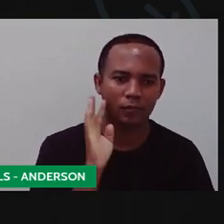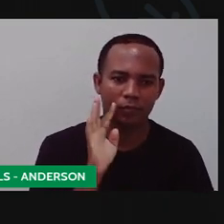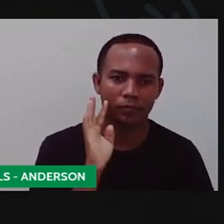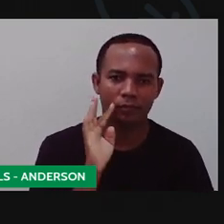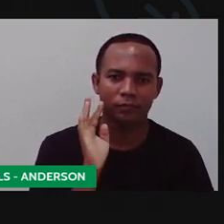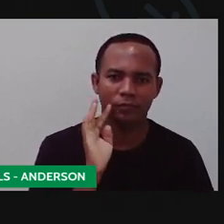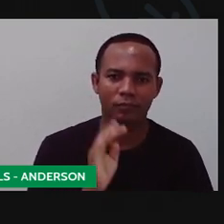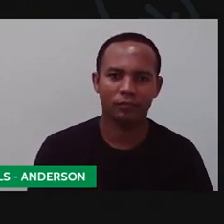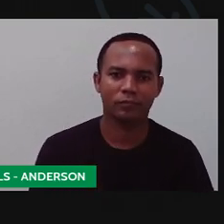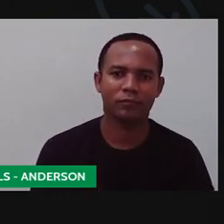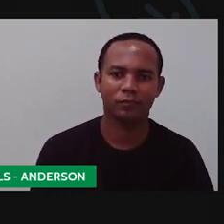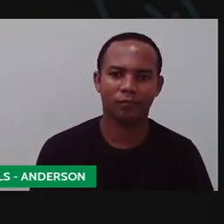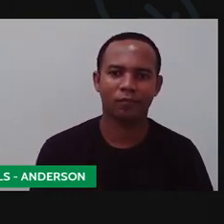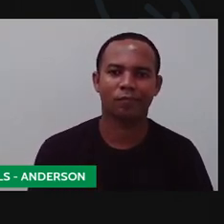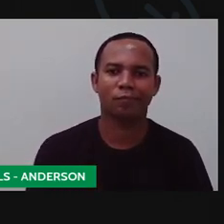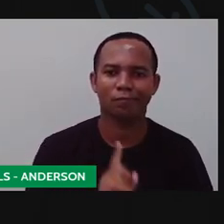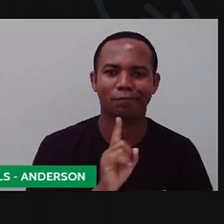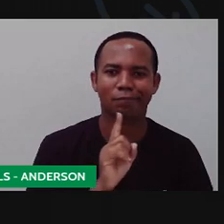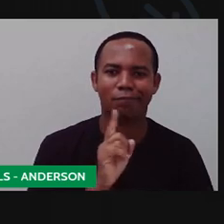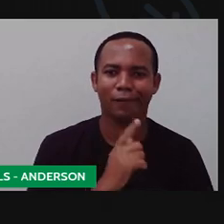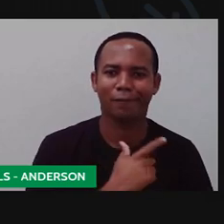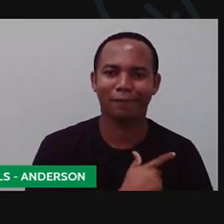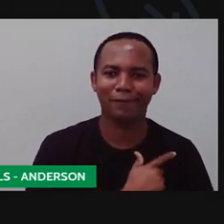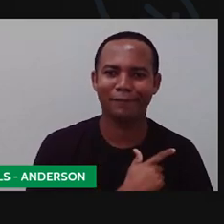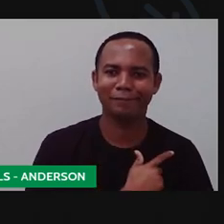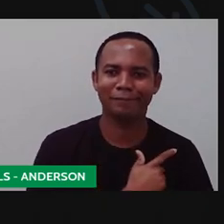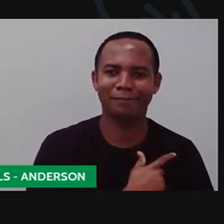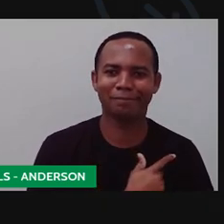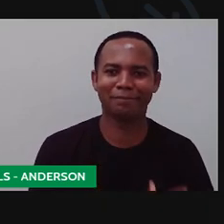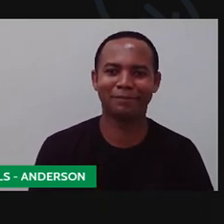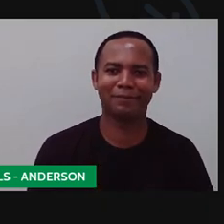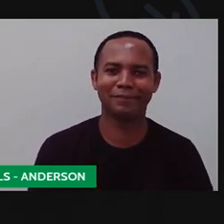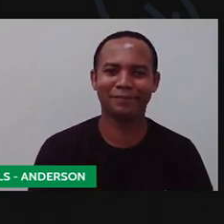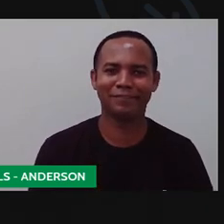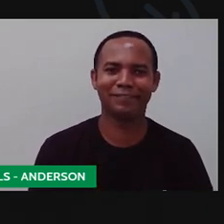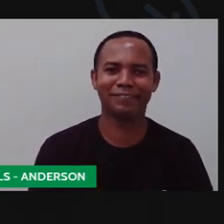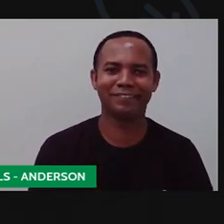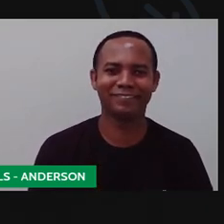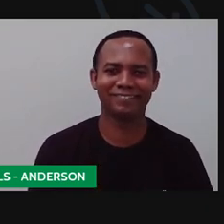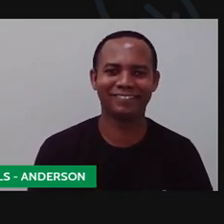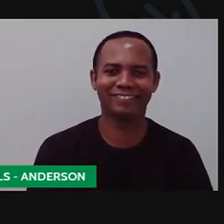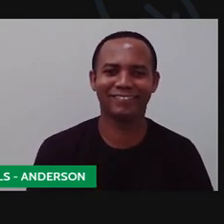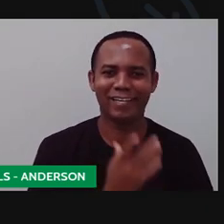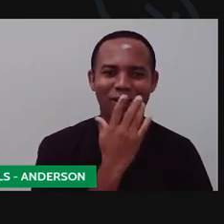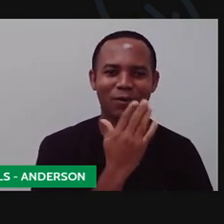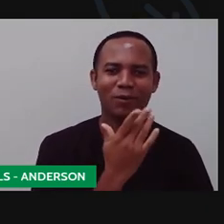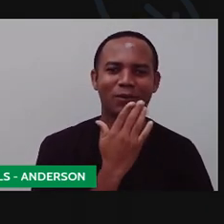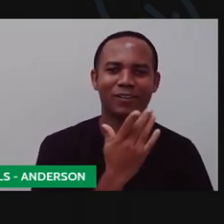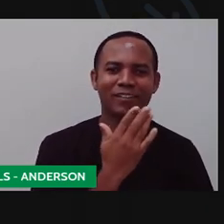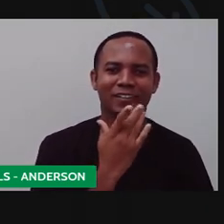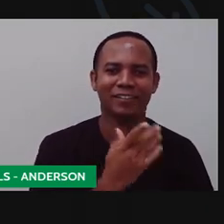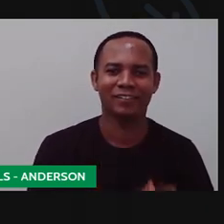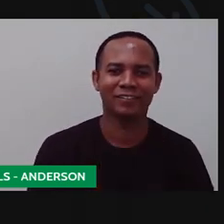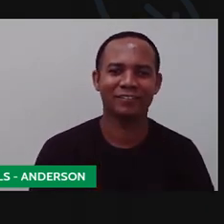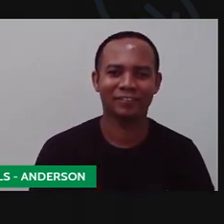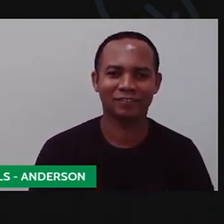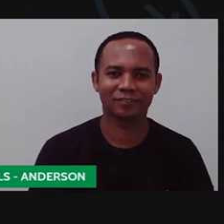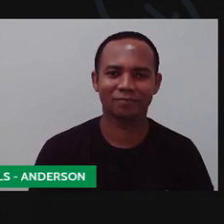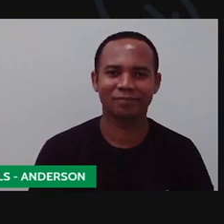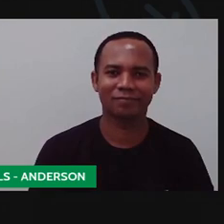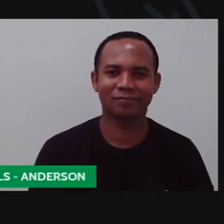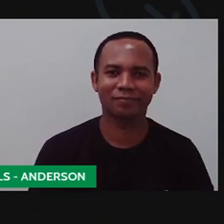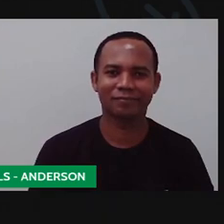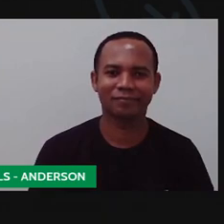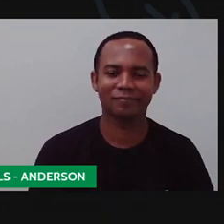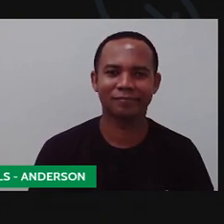Tá? Pronto. Aí é esse outro tecido que a Pró escolheu aqui. Bem colorido. Tá vendo? Bem colorido. A gente vai ver aqui. A